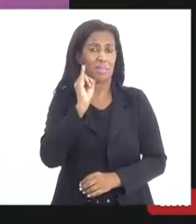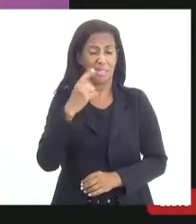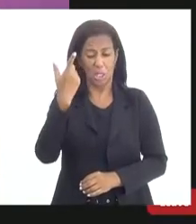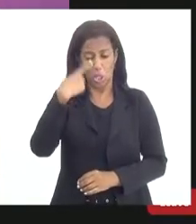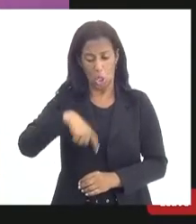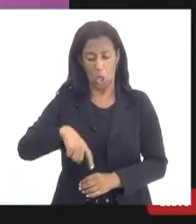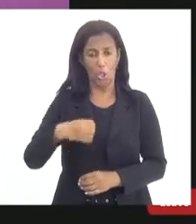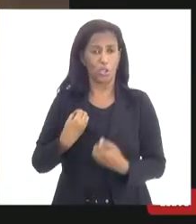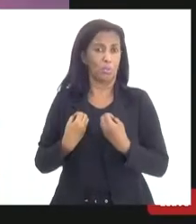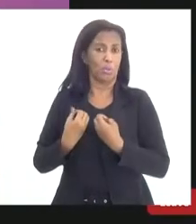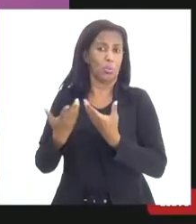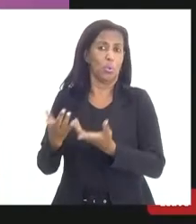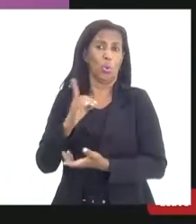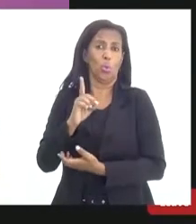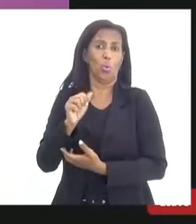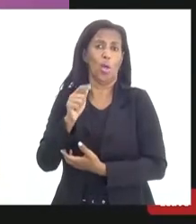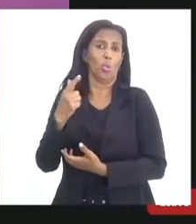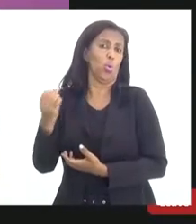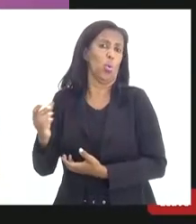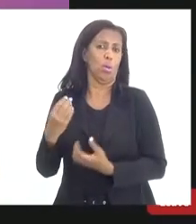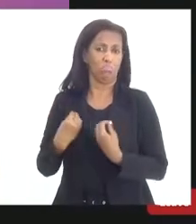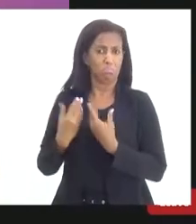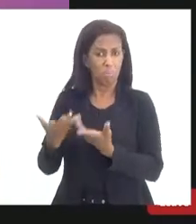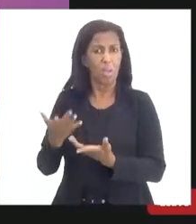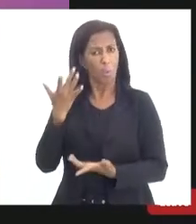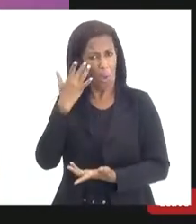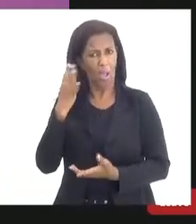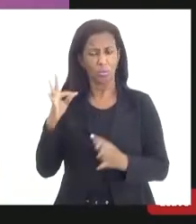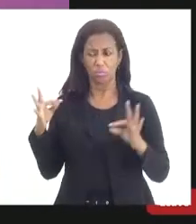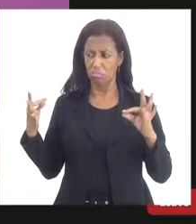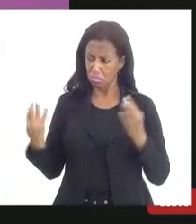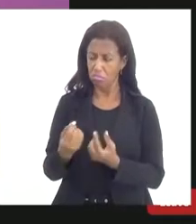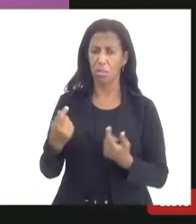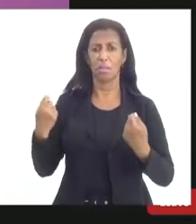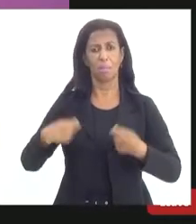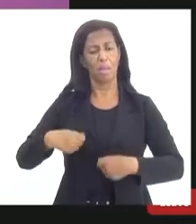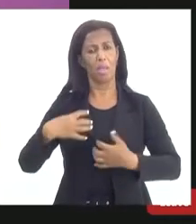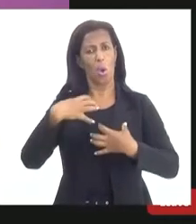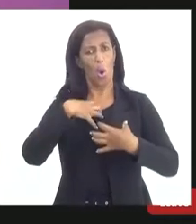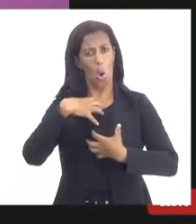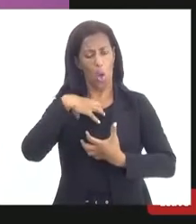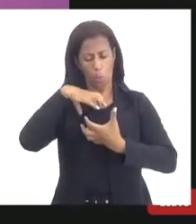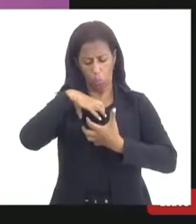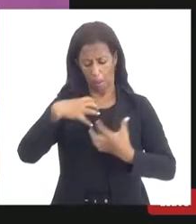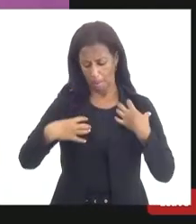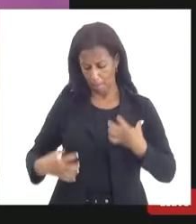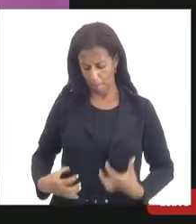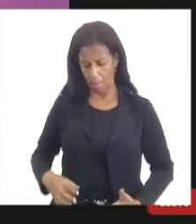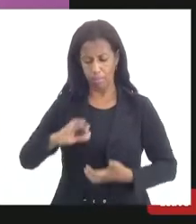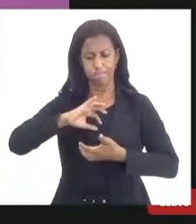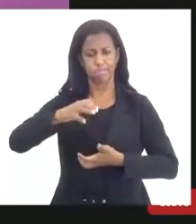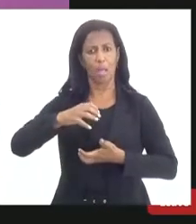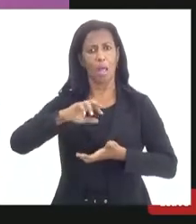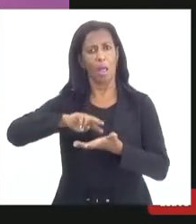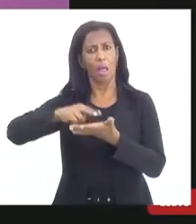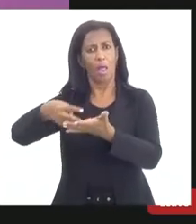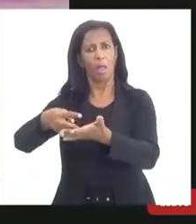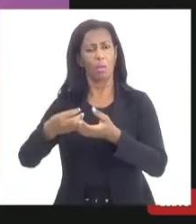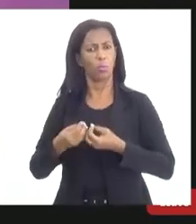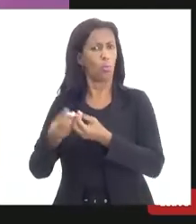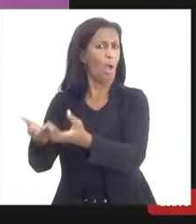eu sou também doador eu acho que todo mundo aqui é doador de órgãos enfim eu só